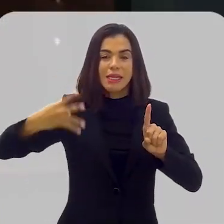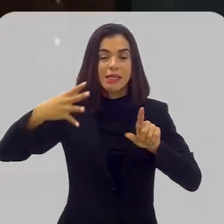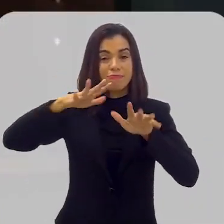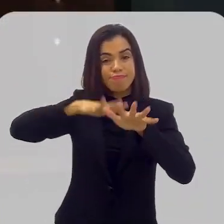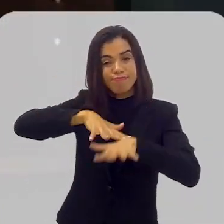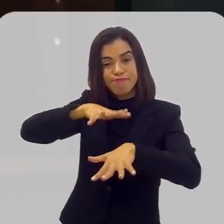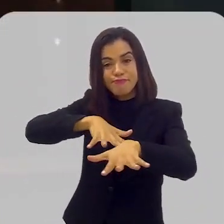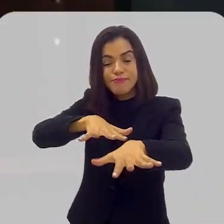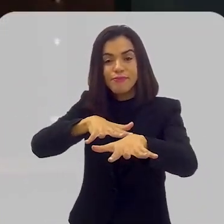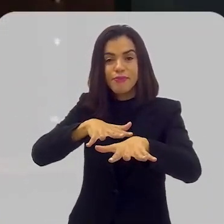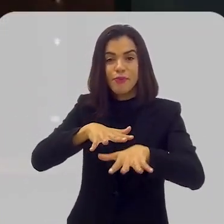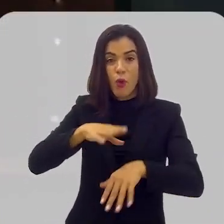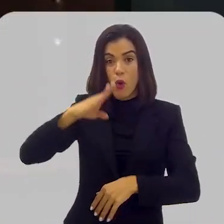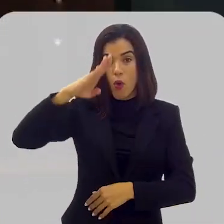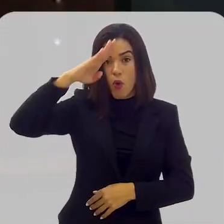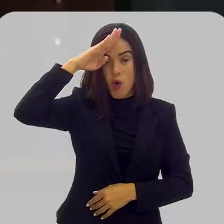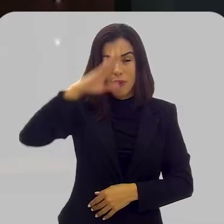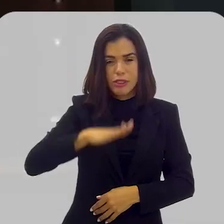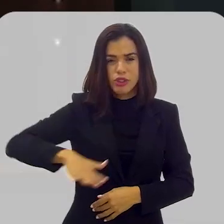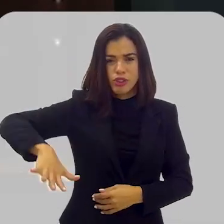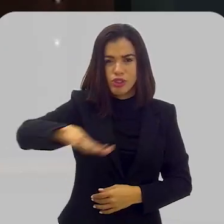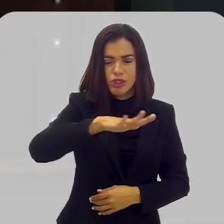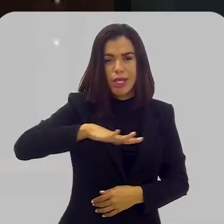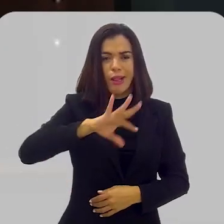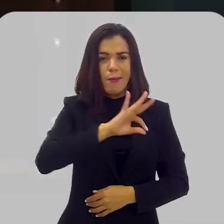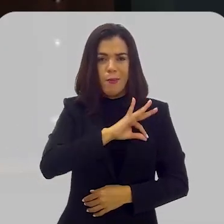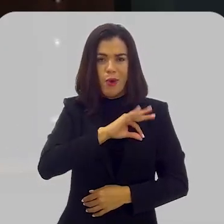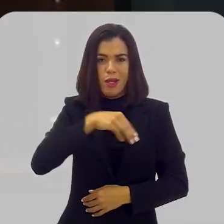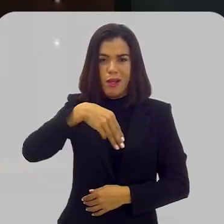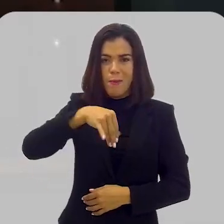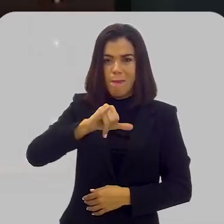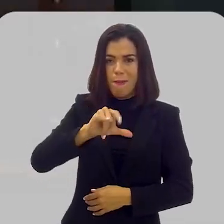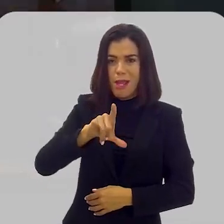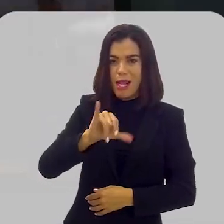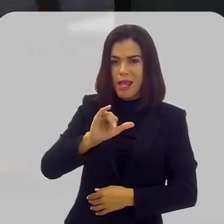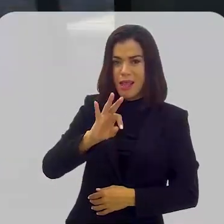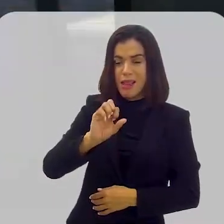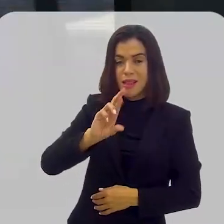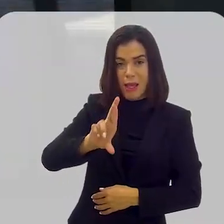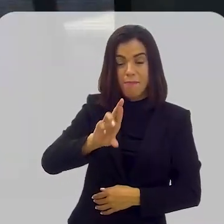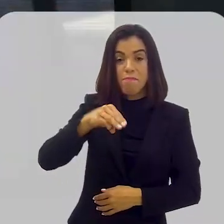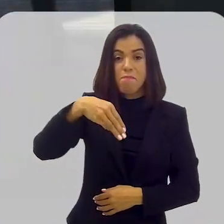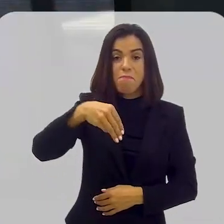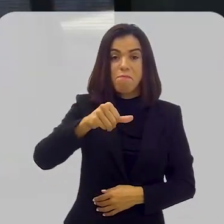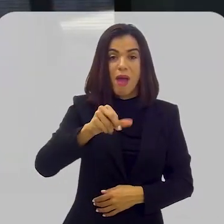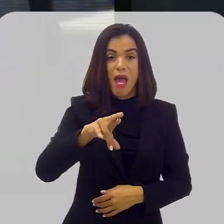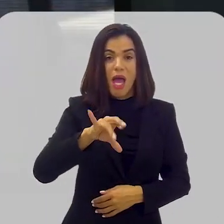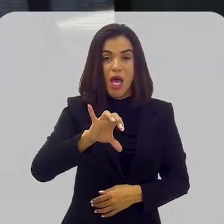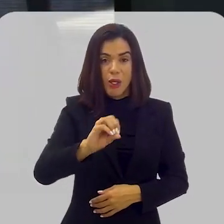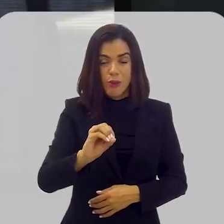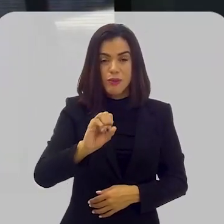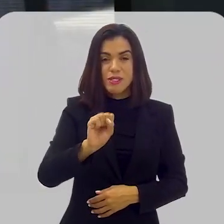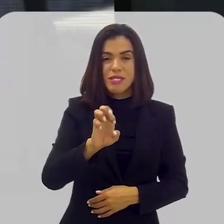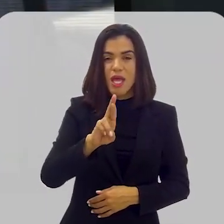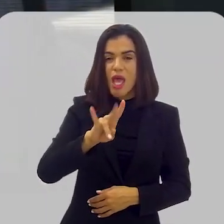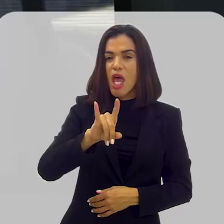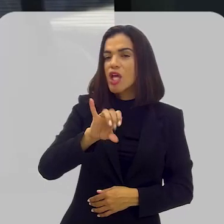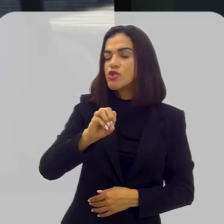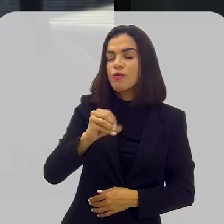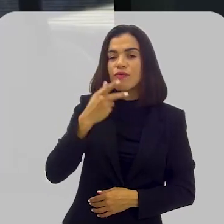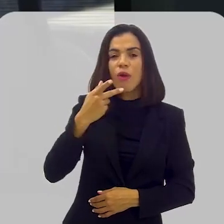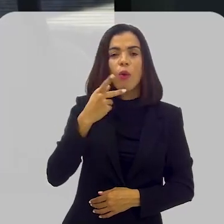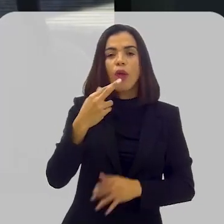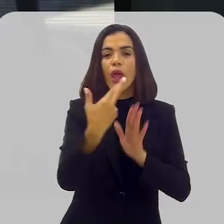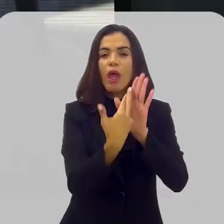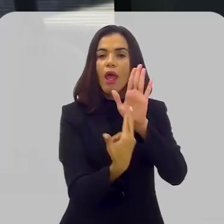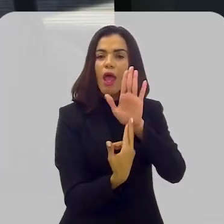LGBT. No entanto, o comandante-geral da Polícia Militar na época, coronel Mário Sérgio Duarte, disse que o